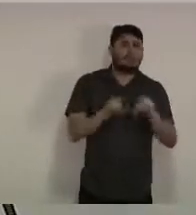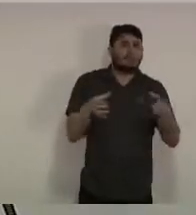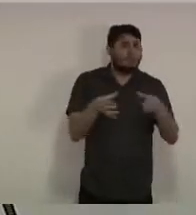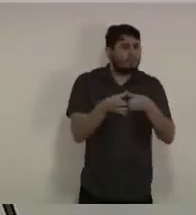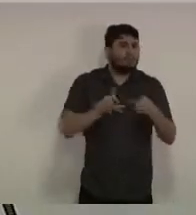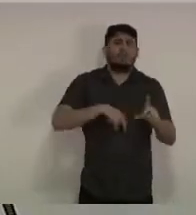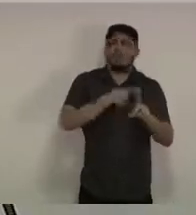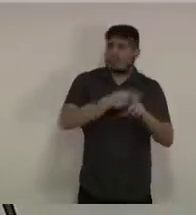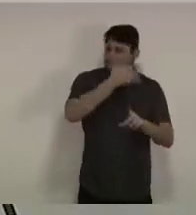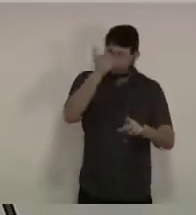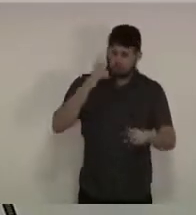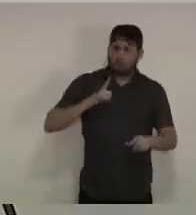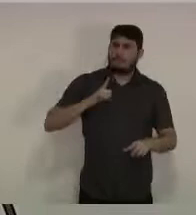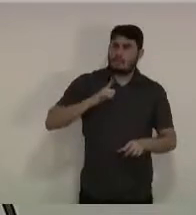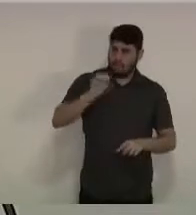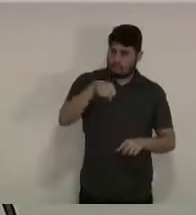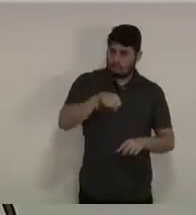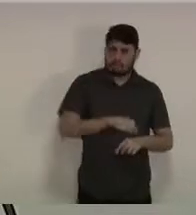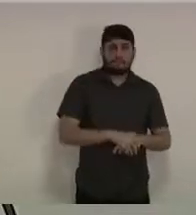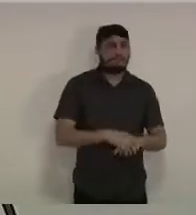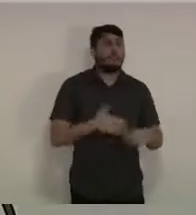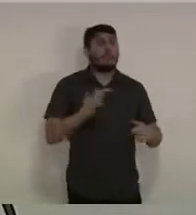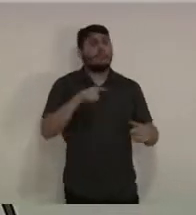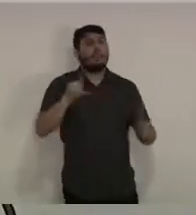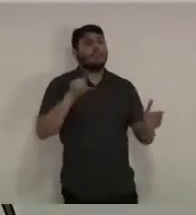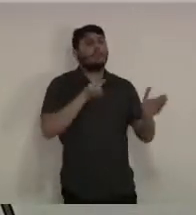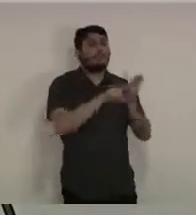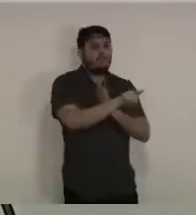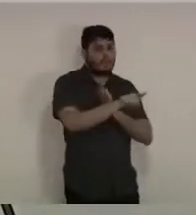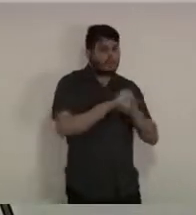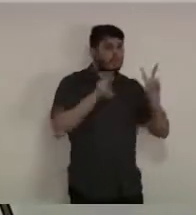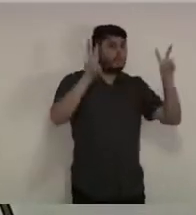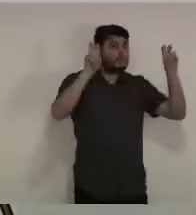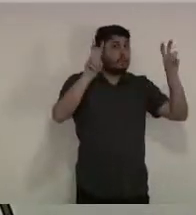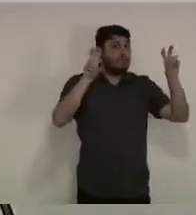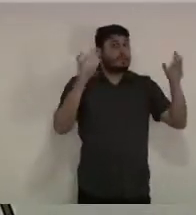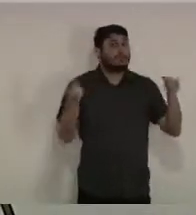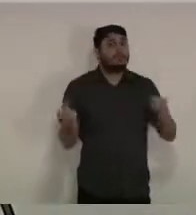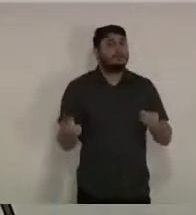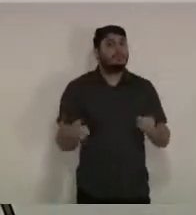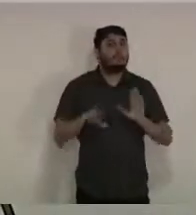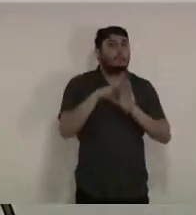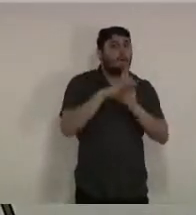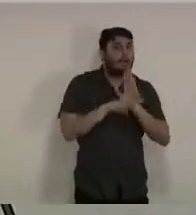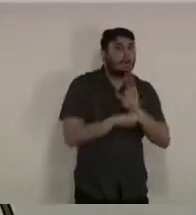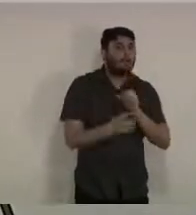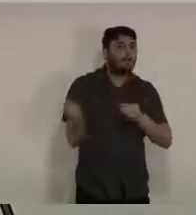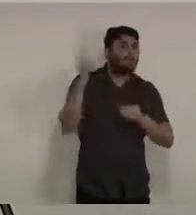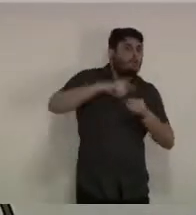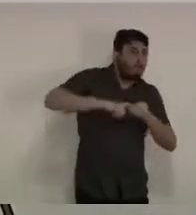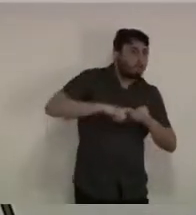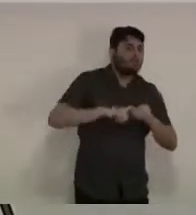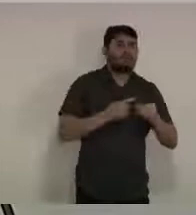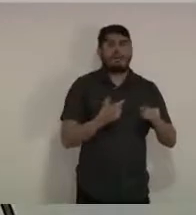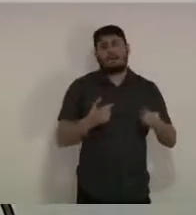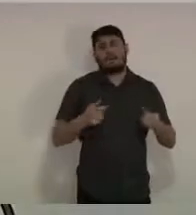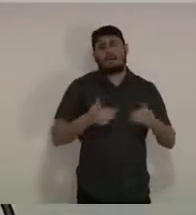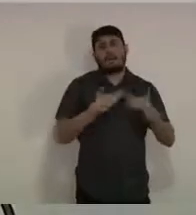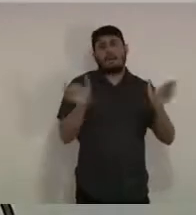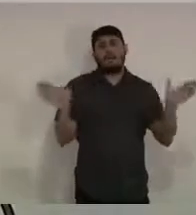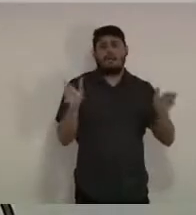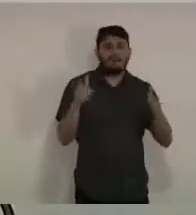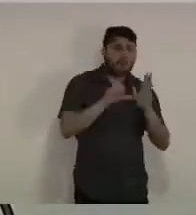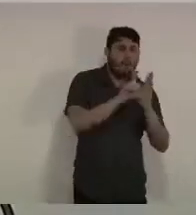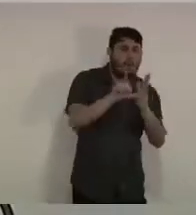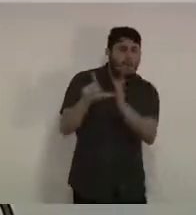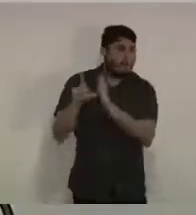Flávio o que a Prefeitura tem de planejamento no que diz respeito à volta às atividades econômicas é importante salientar que esse